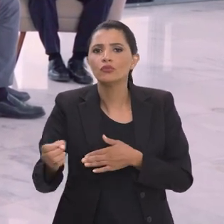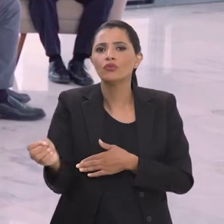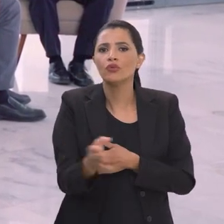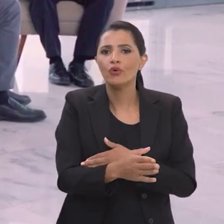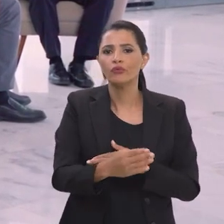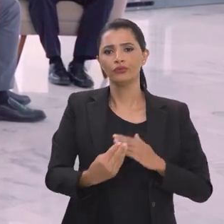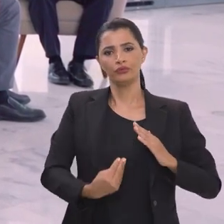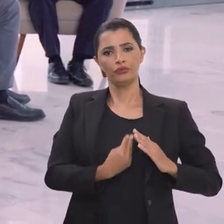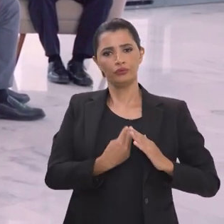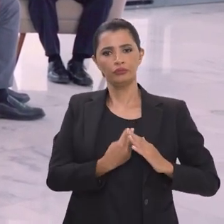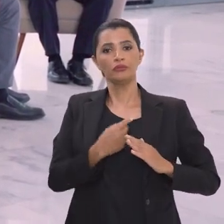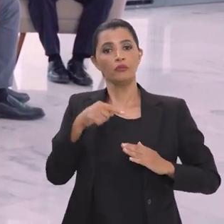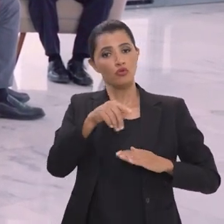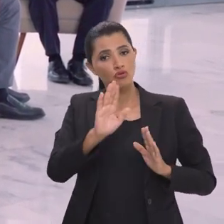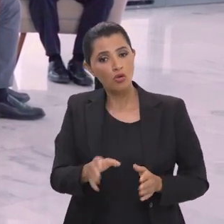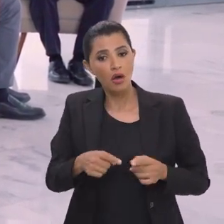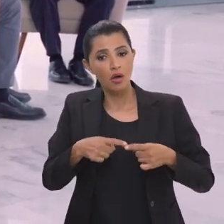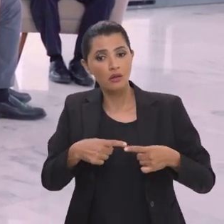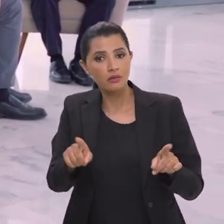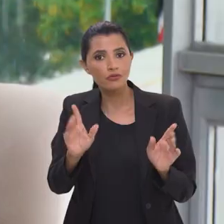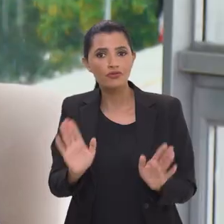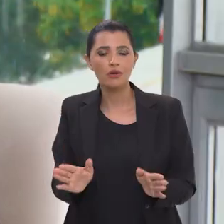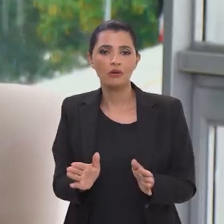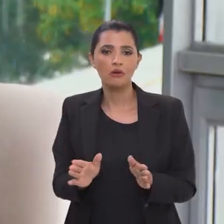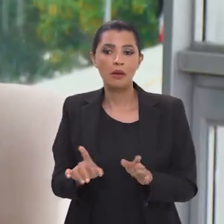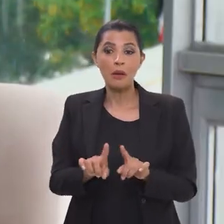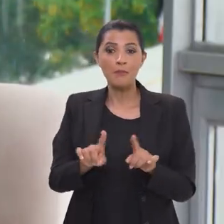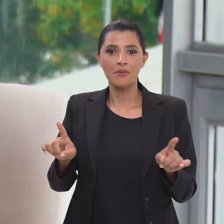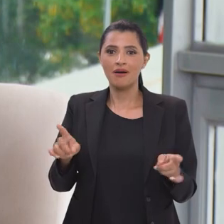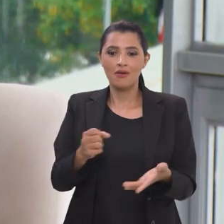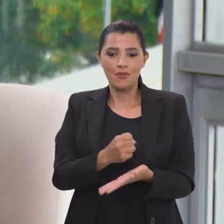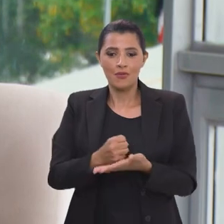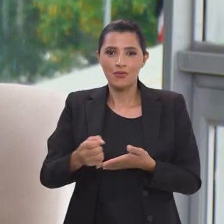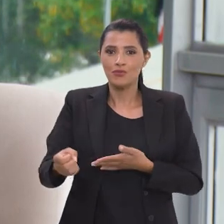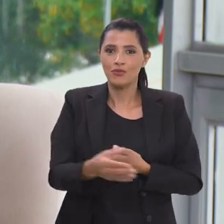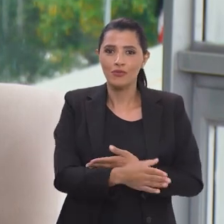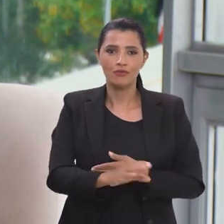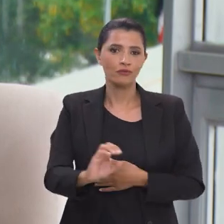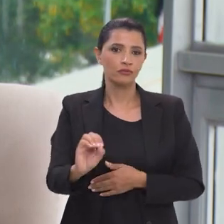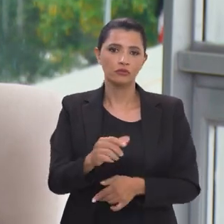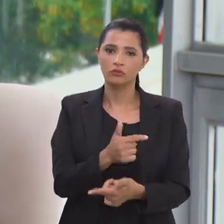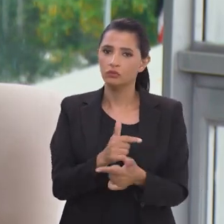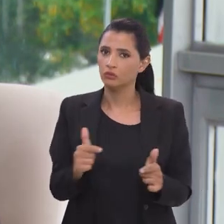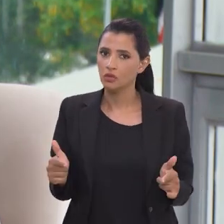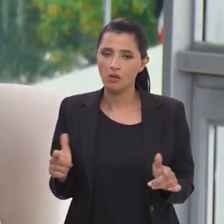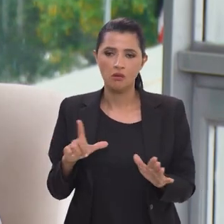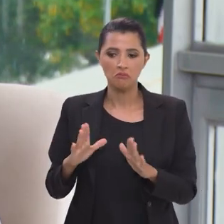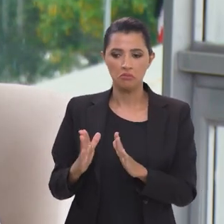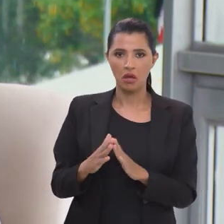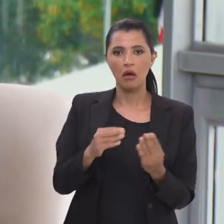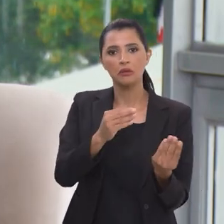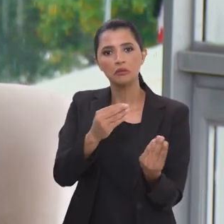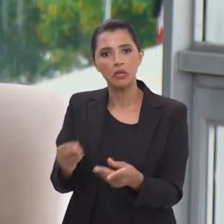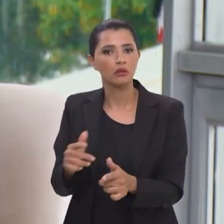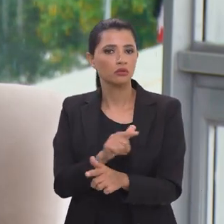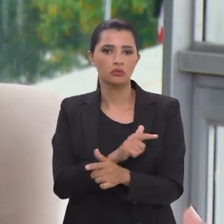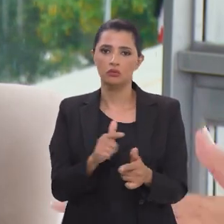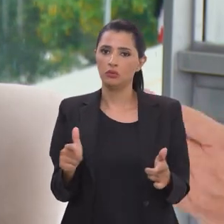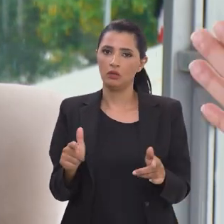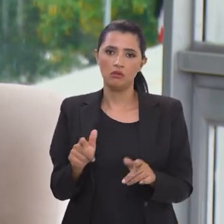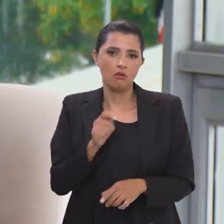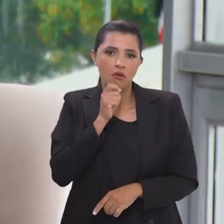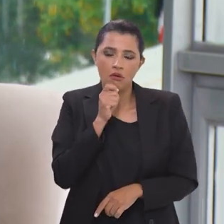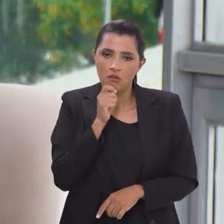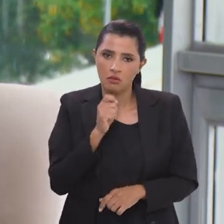Minha Casa Minha Vida. O programa foi lançado, mas ainda não tem um contrato novo assinado, não tem nenhuma casa entregue.